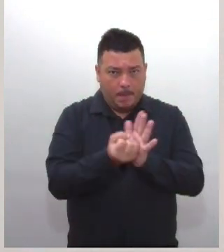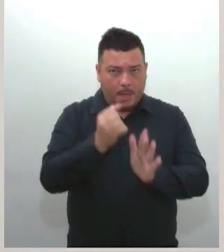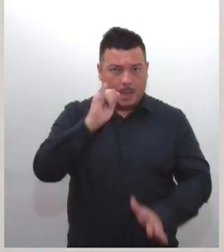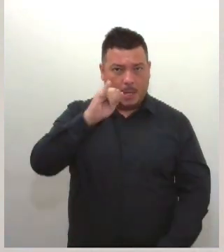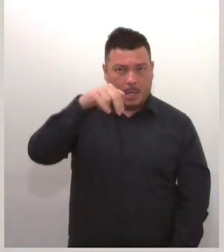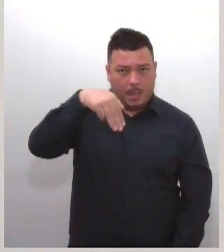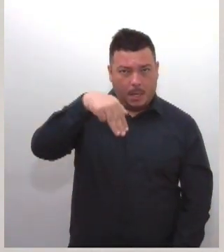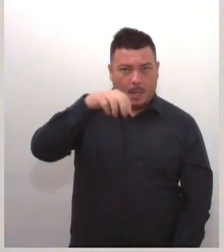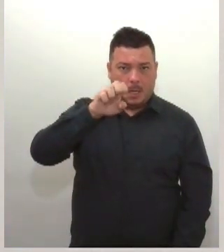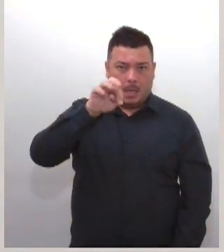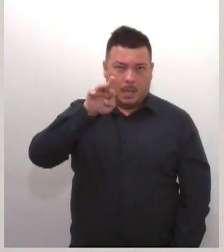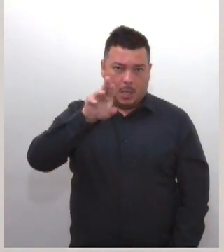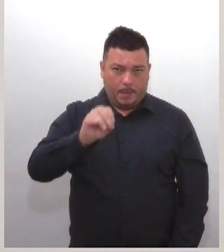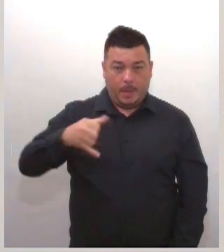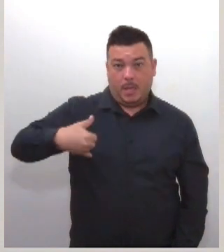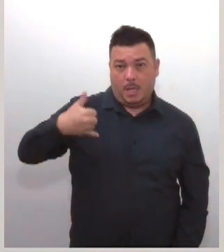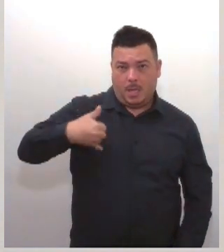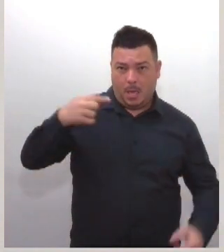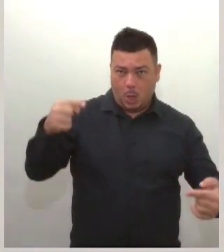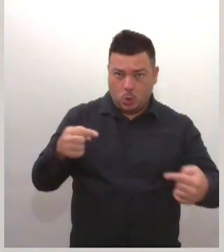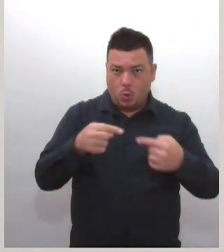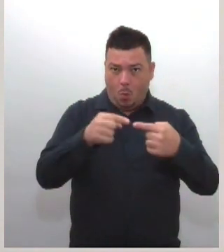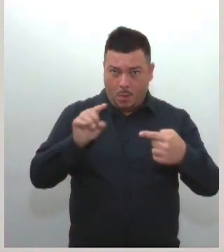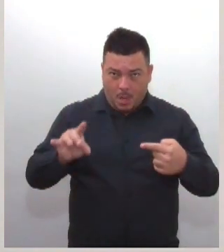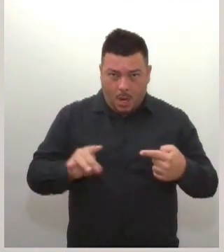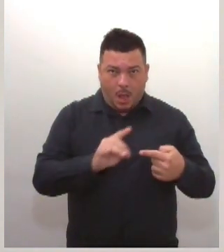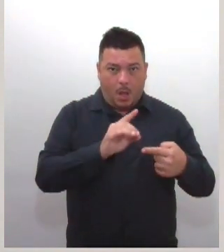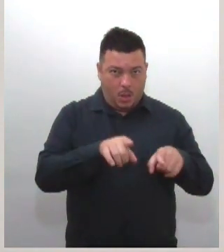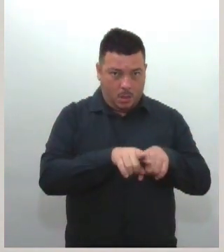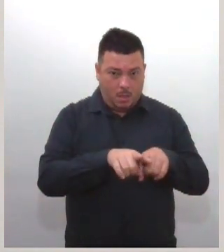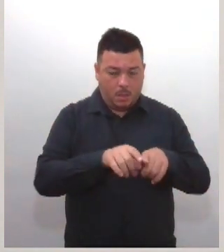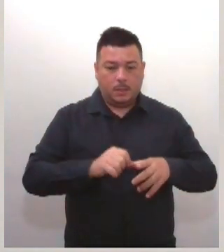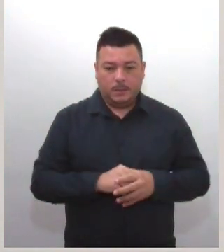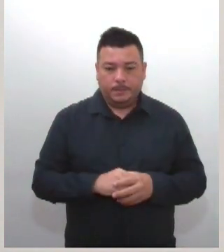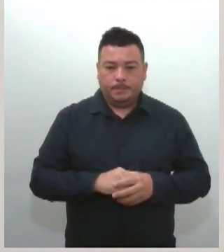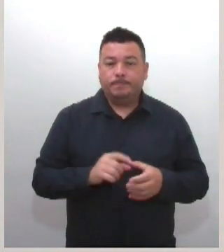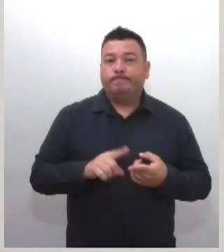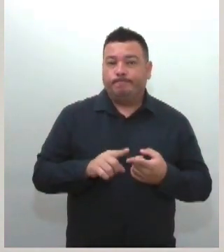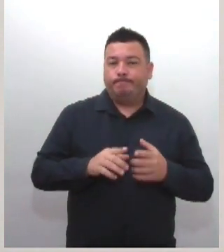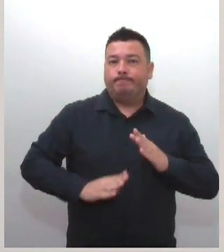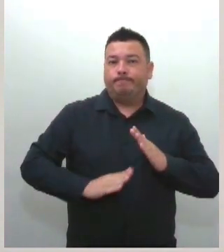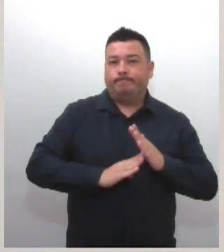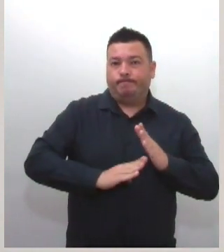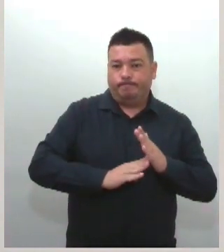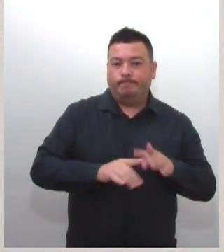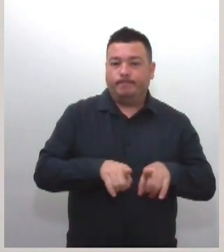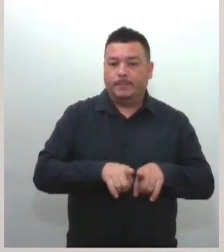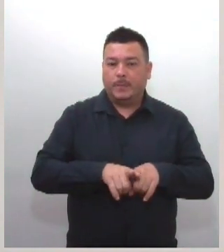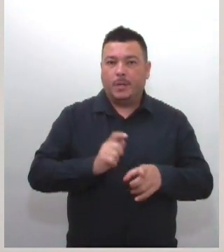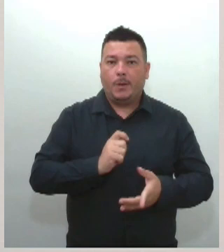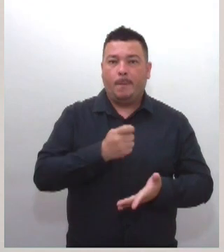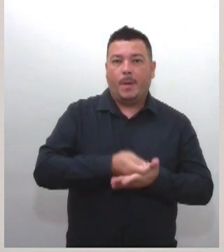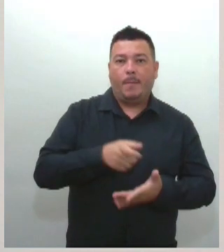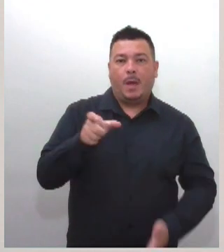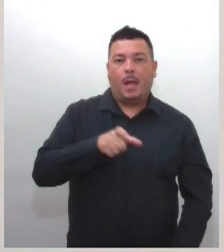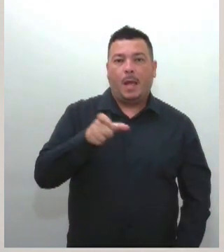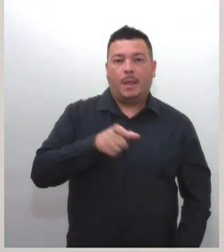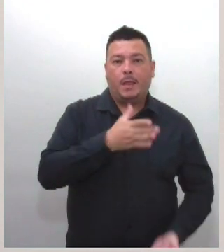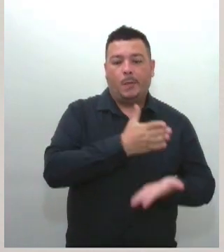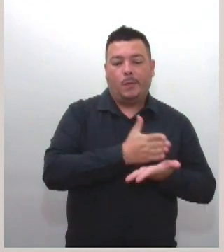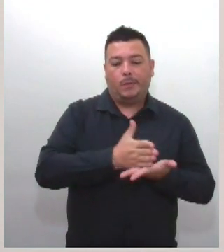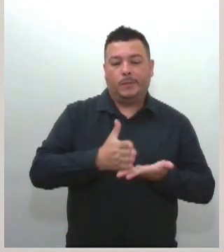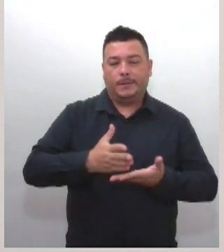indicativa para cada item, bem como a questão da limitação de pagamentos no cartão de crédito. Para os